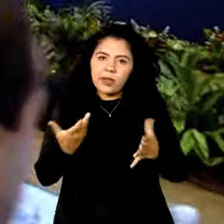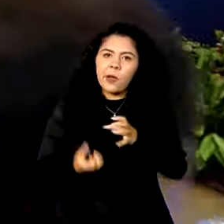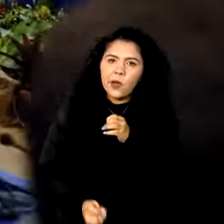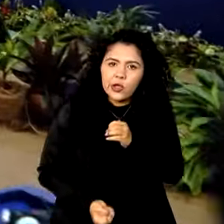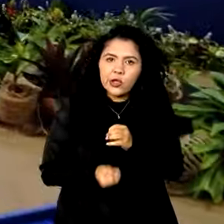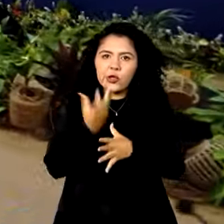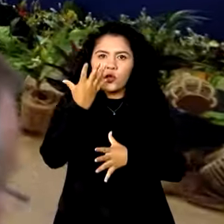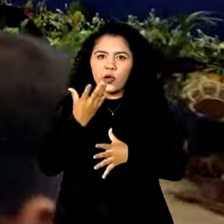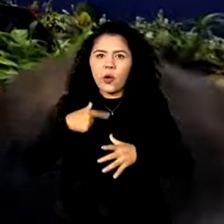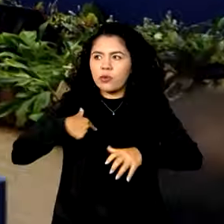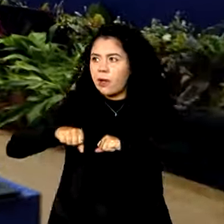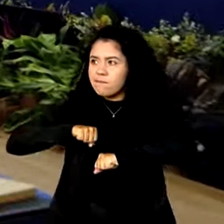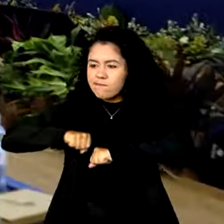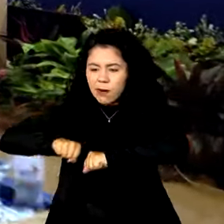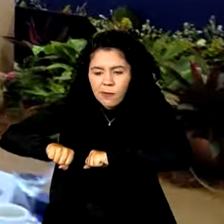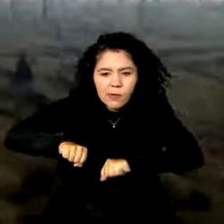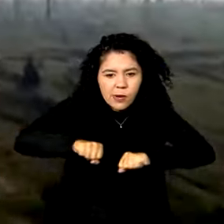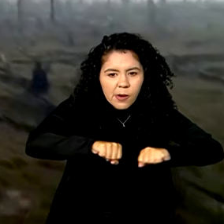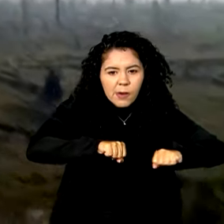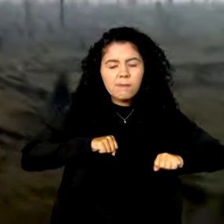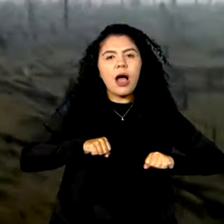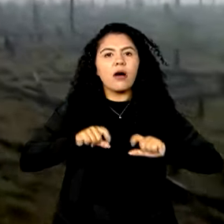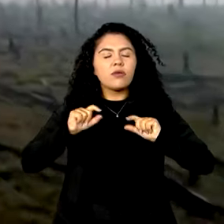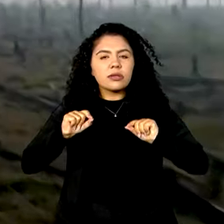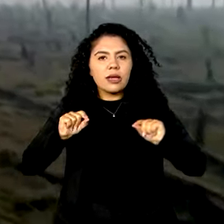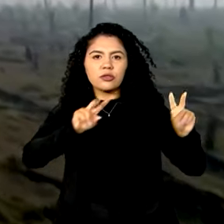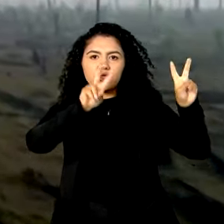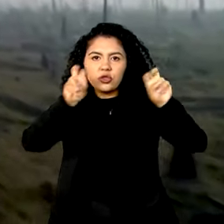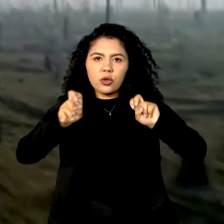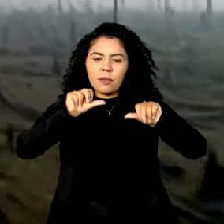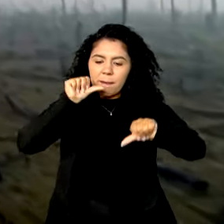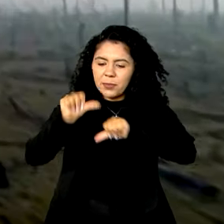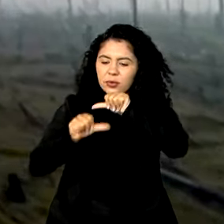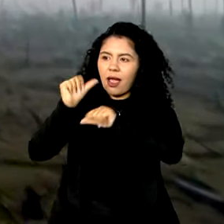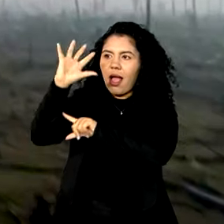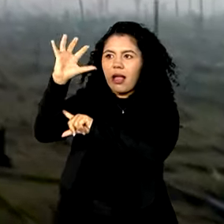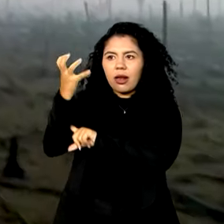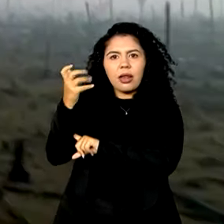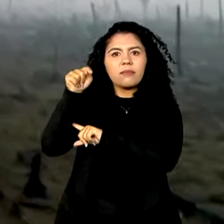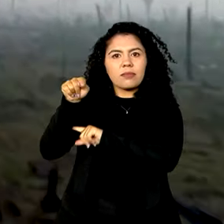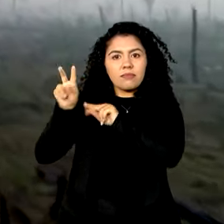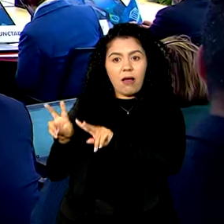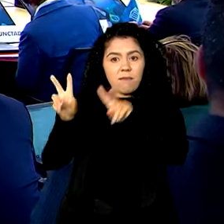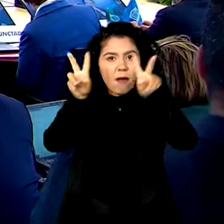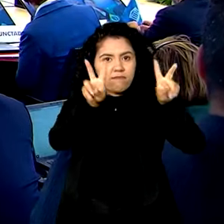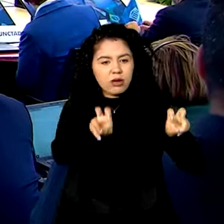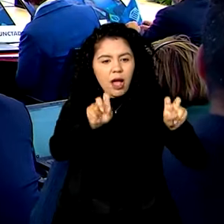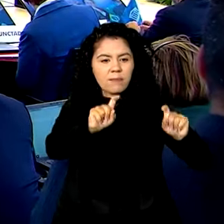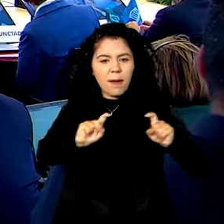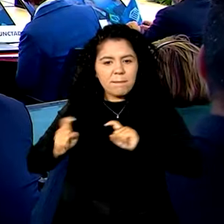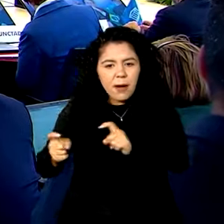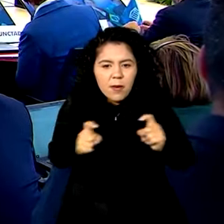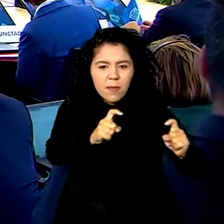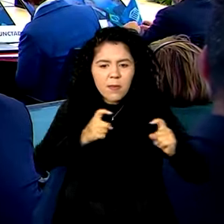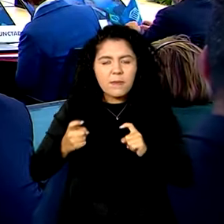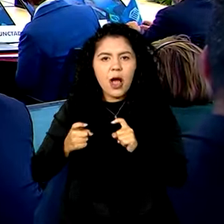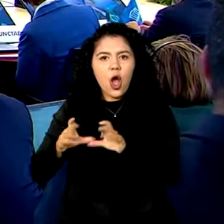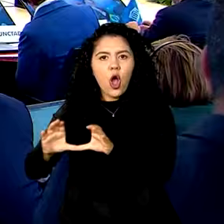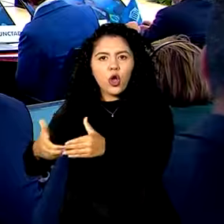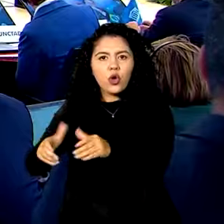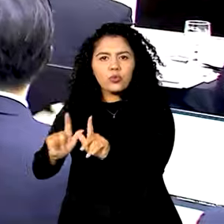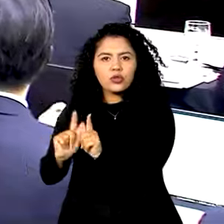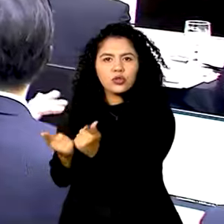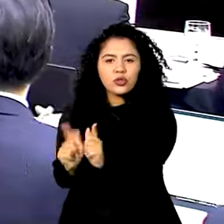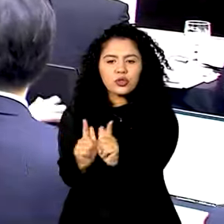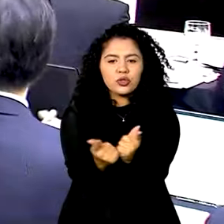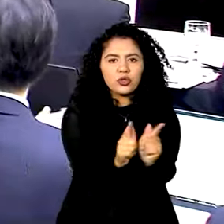-tarefa para a mobilização global contra a mudança do clima, para incluir o assunto nas discussões de todos os grupos de trabalho